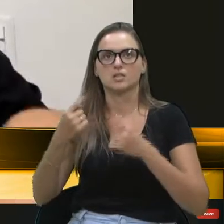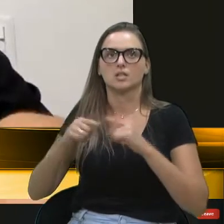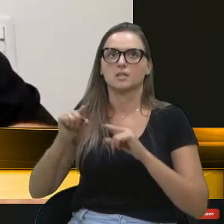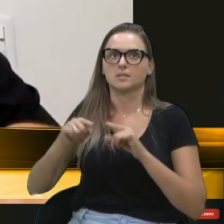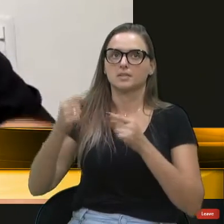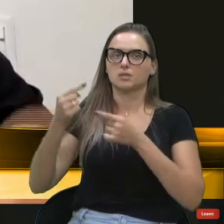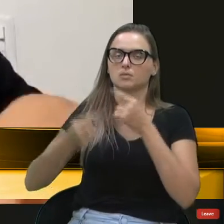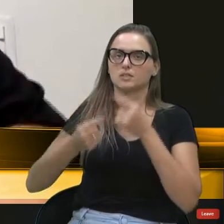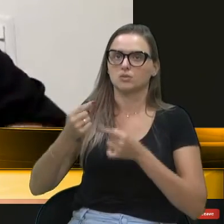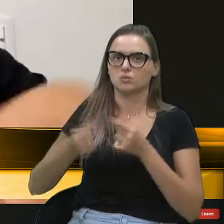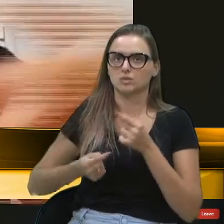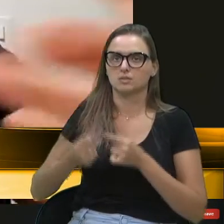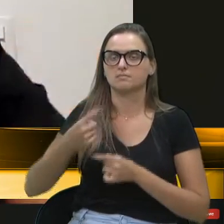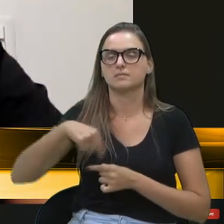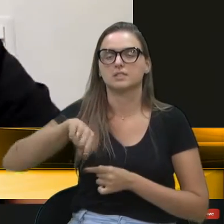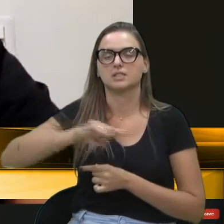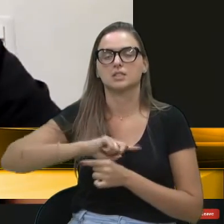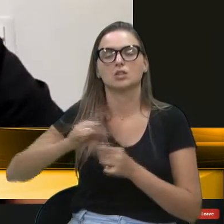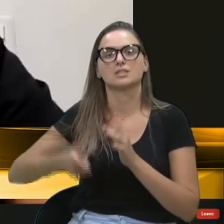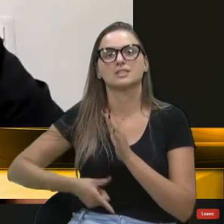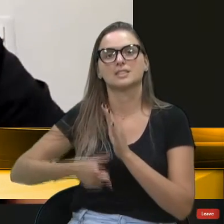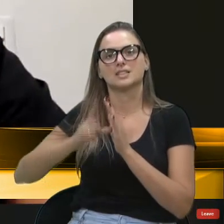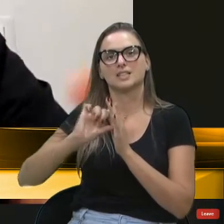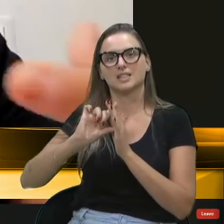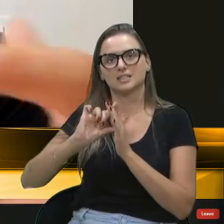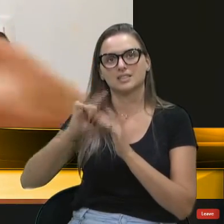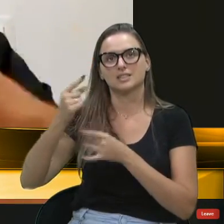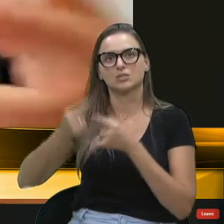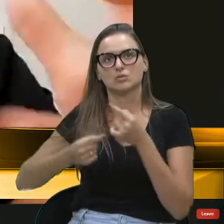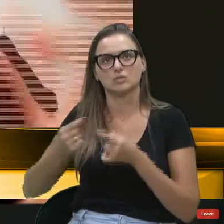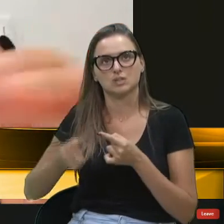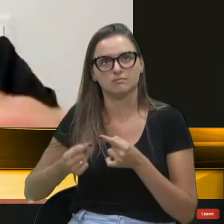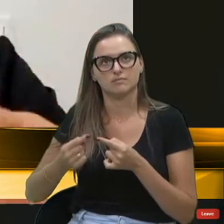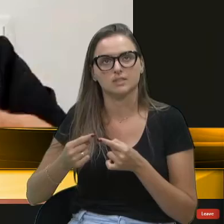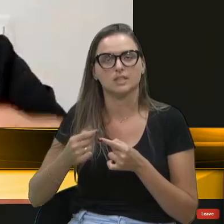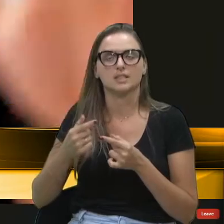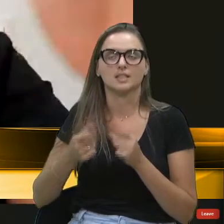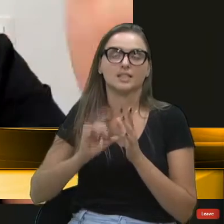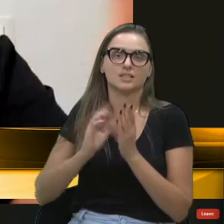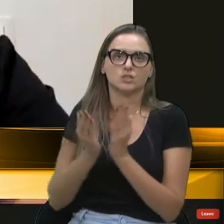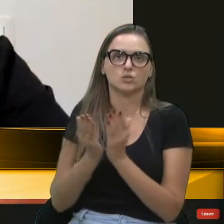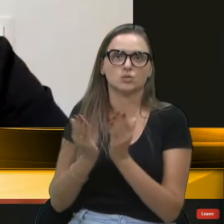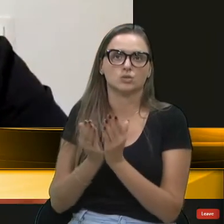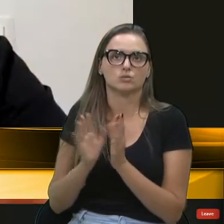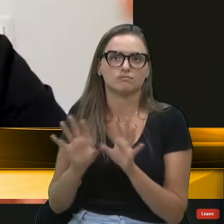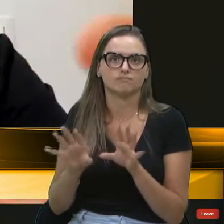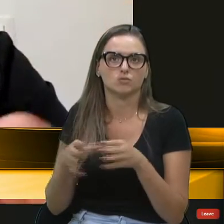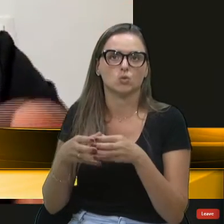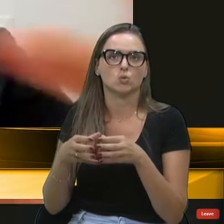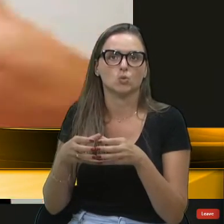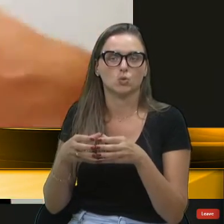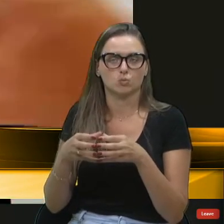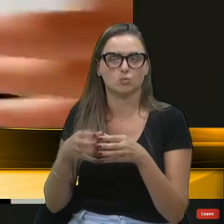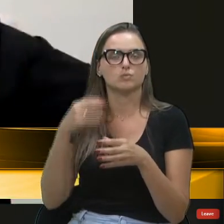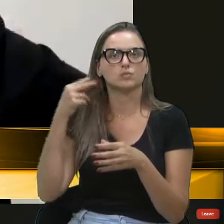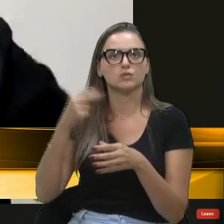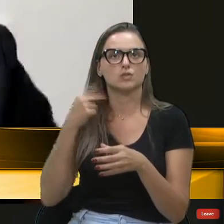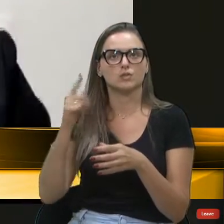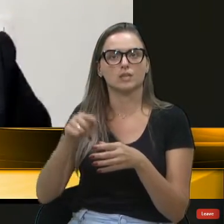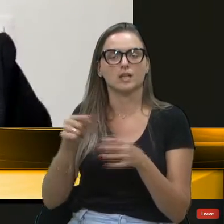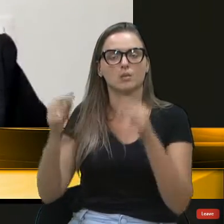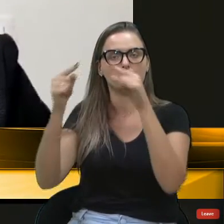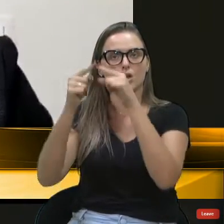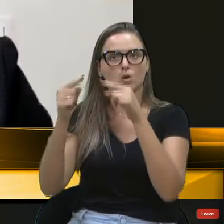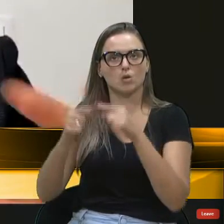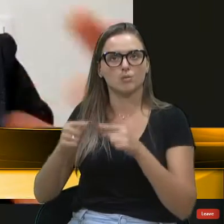que a gente está fazendo prematuro, antecipando todo um estudo. Então, acho que essa frente parlamentar pode ter um consenso daqui a